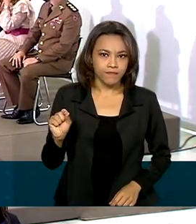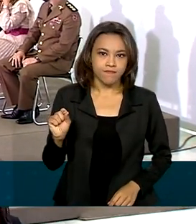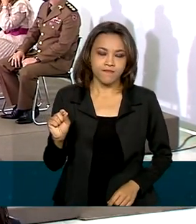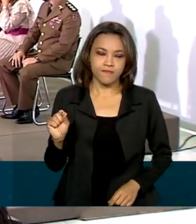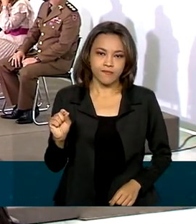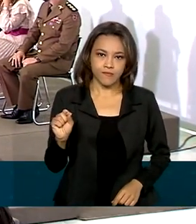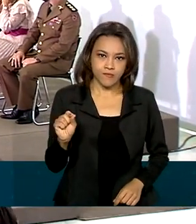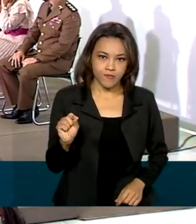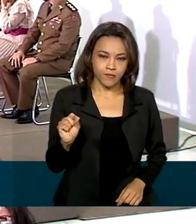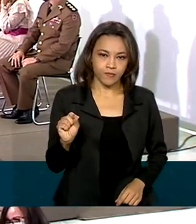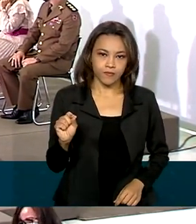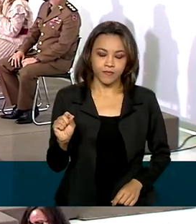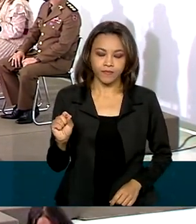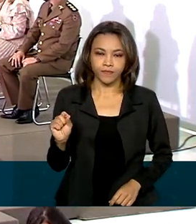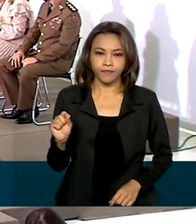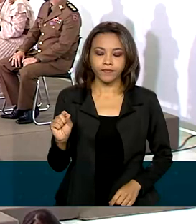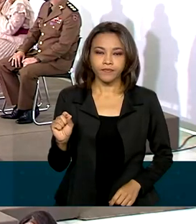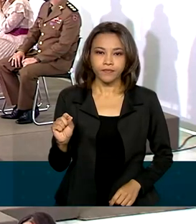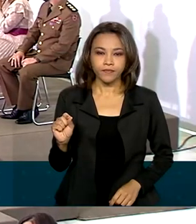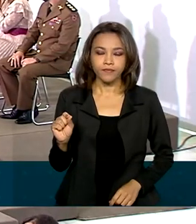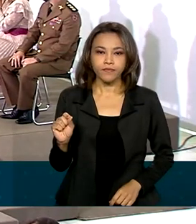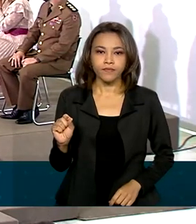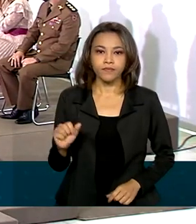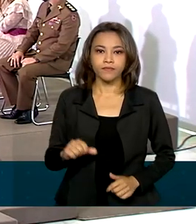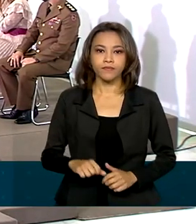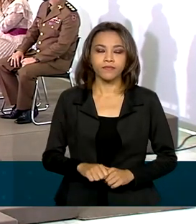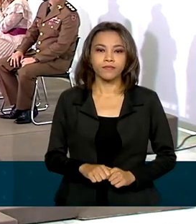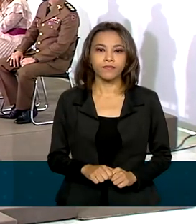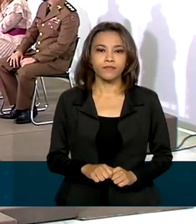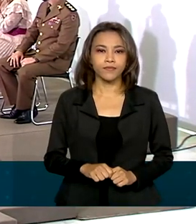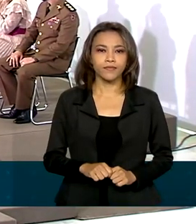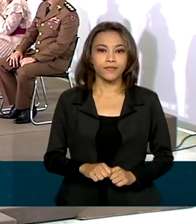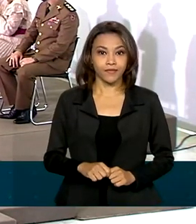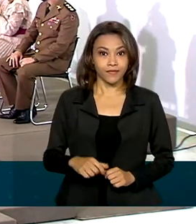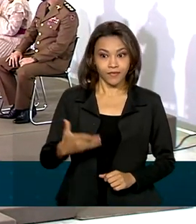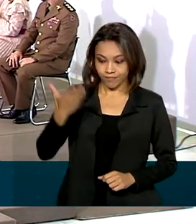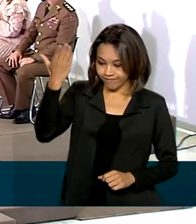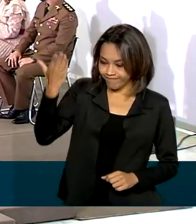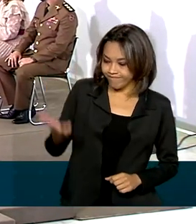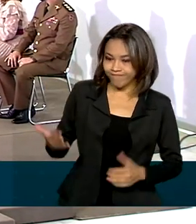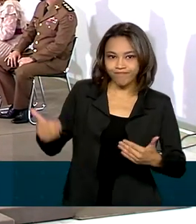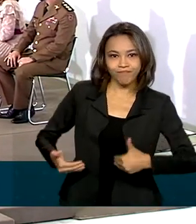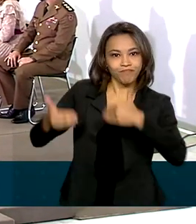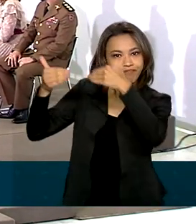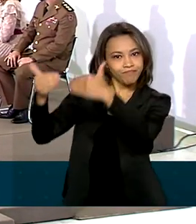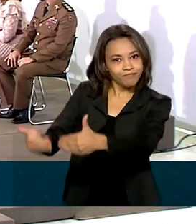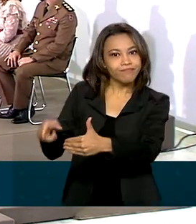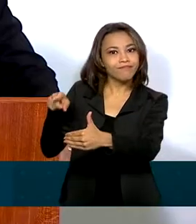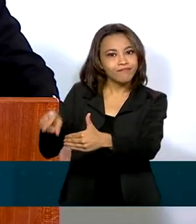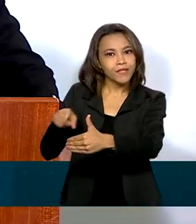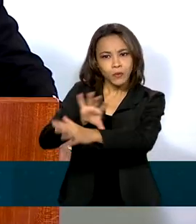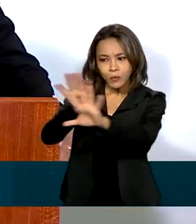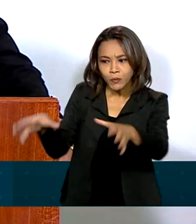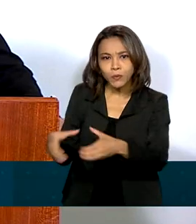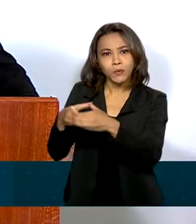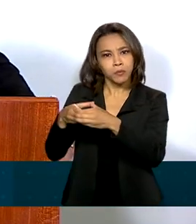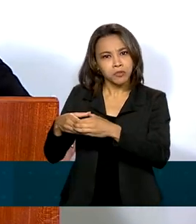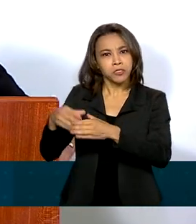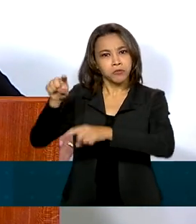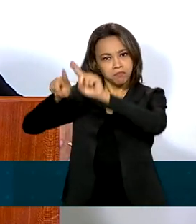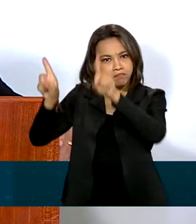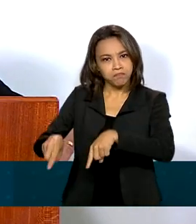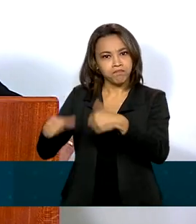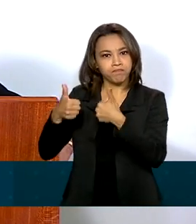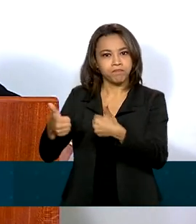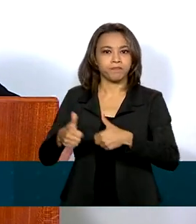um ministério, ter um quadro de servidores como esse que nós temos.